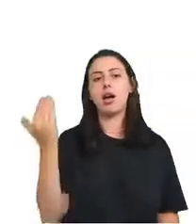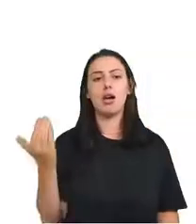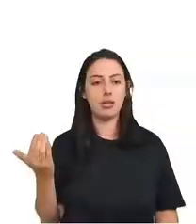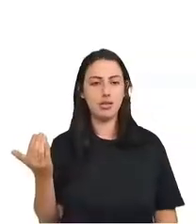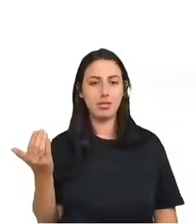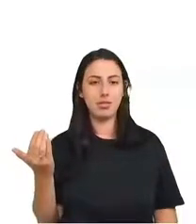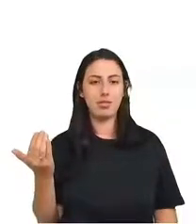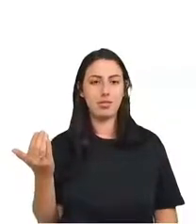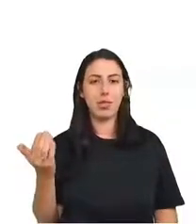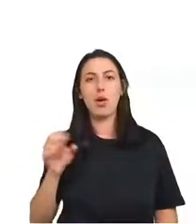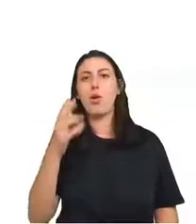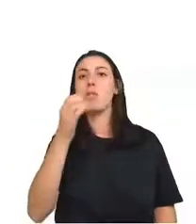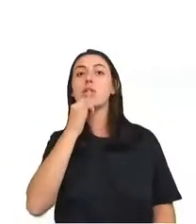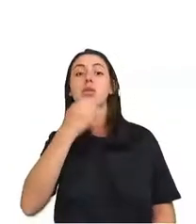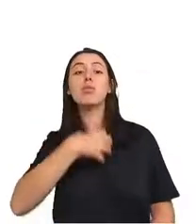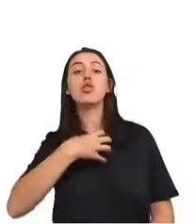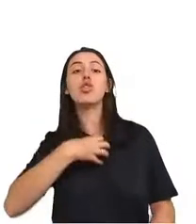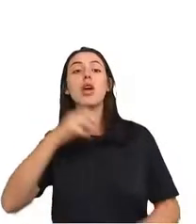como são usadas.